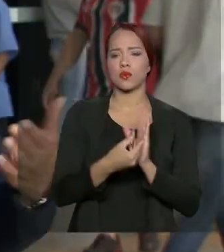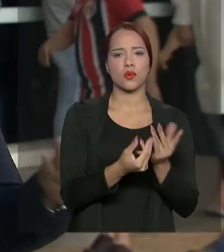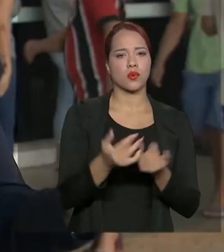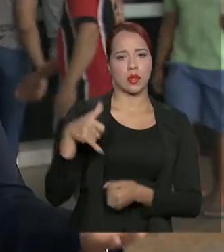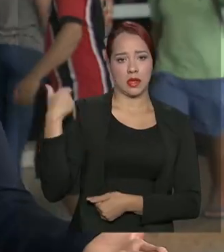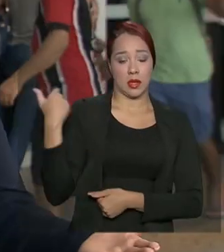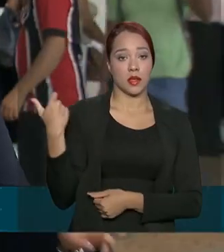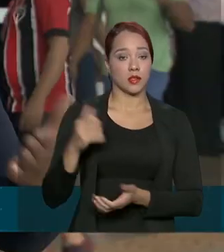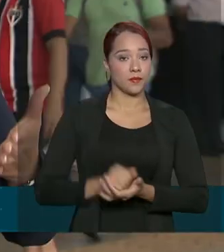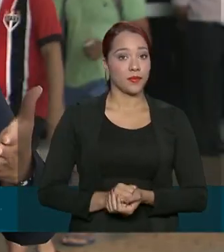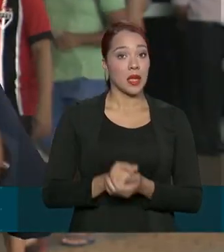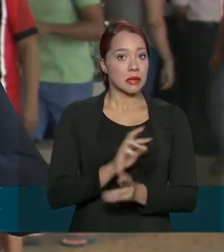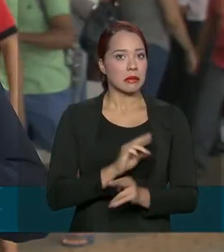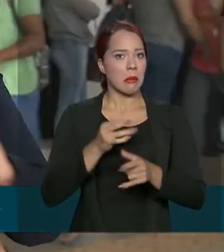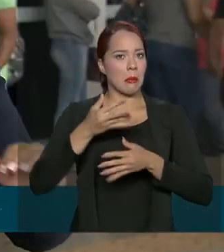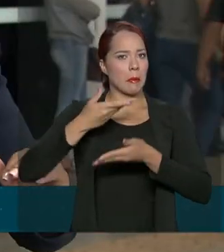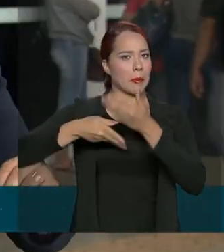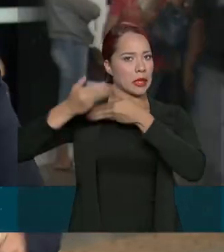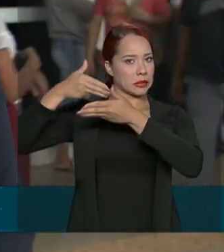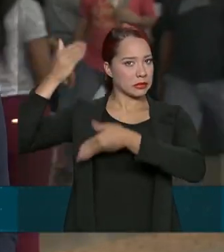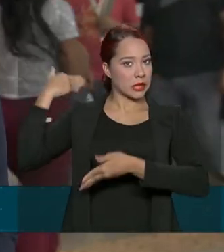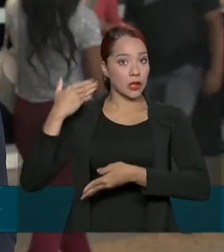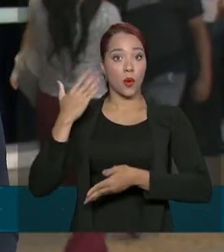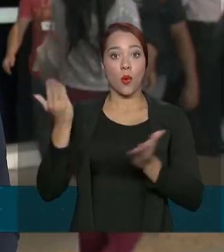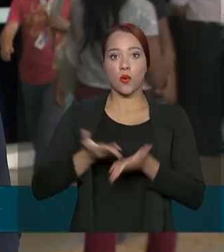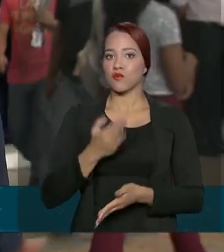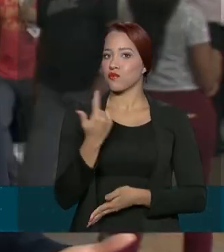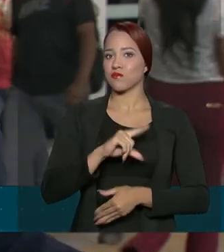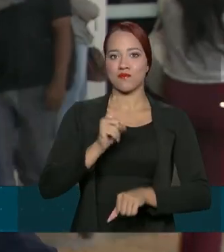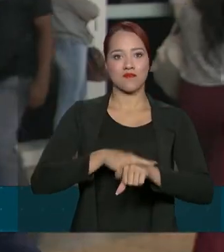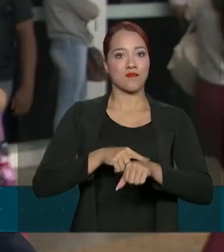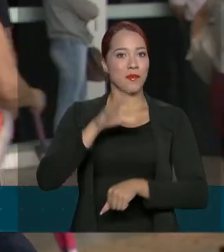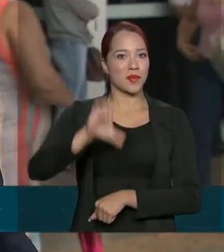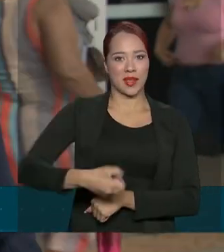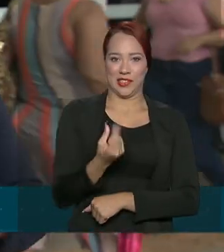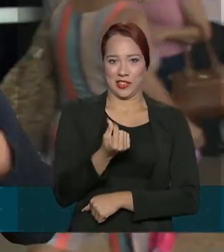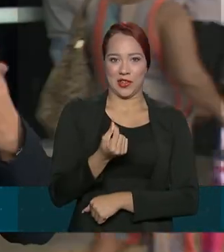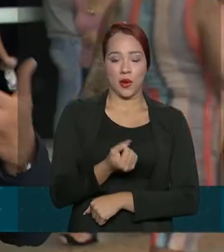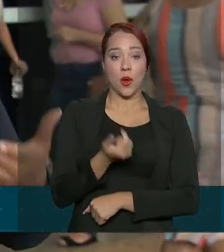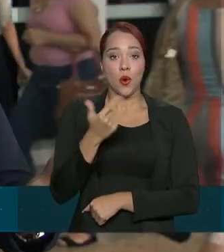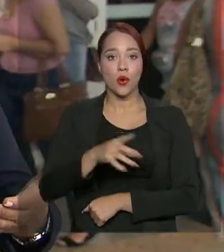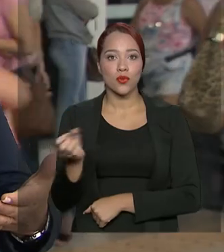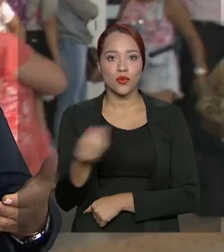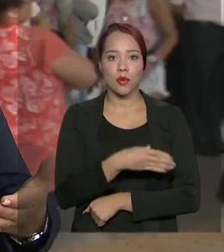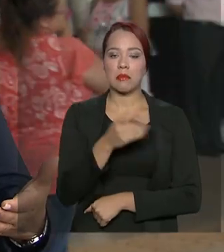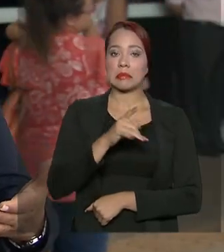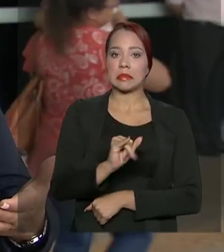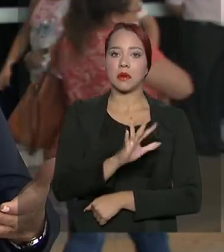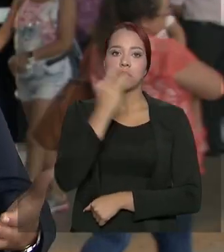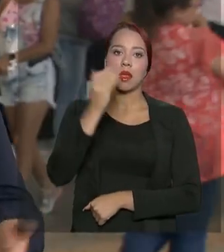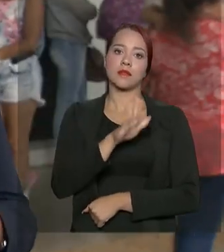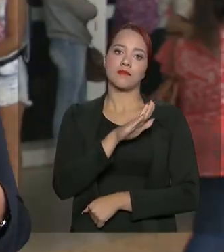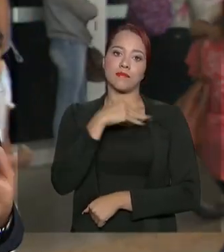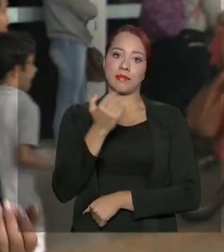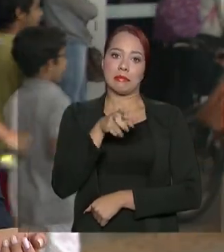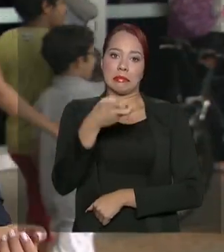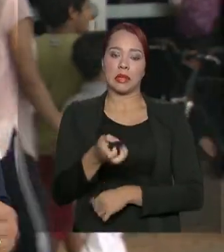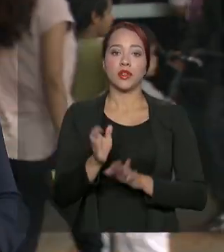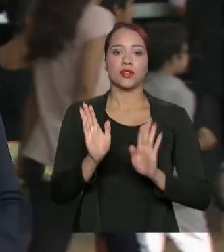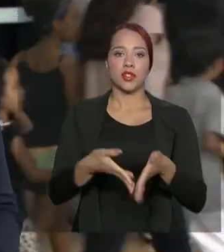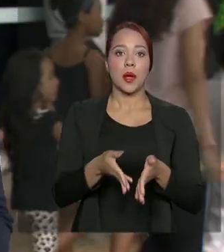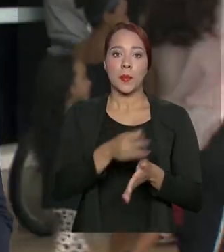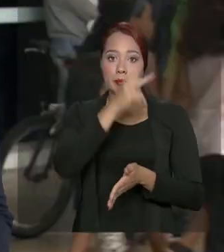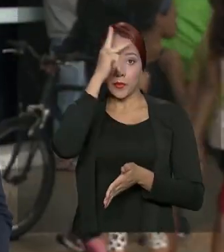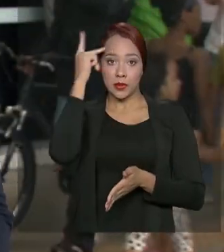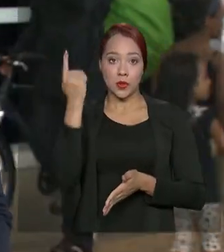Diferente dos outros anos, agora não há prazo para retirada do dinheiro. Outra novidade é que no caso da morte do titular da conta, fica mais